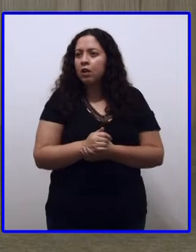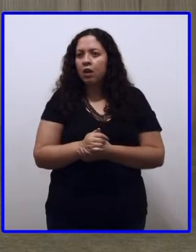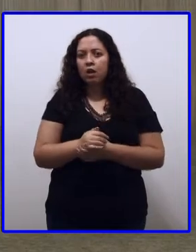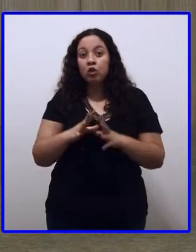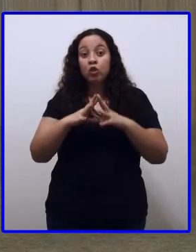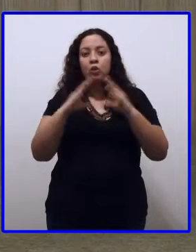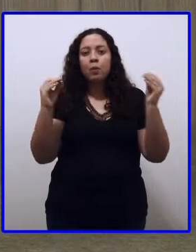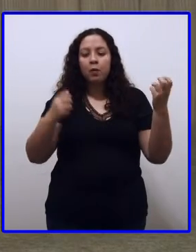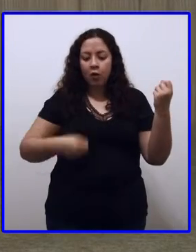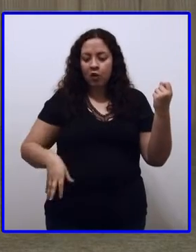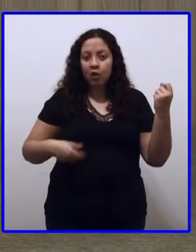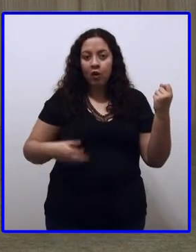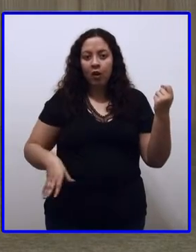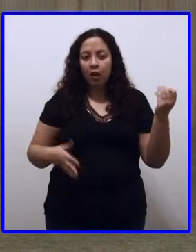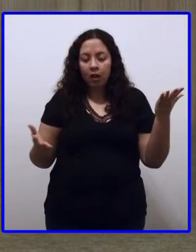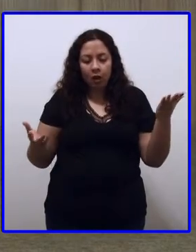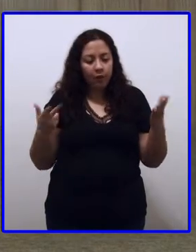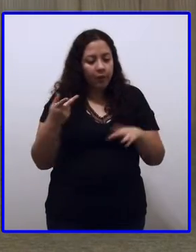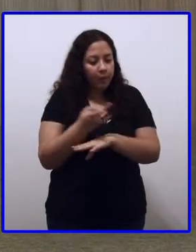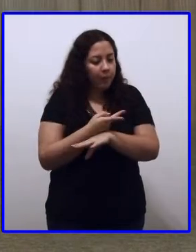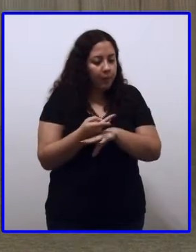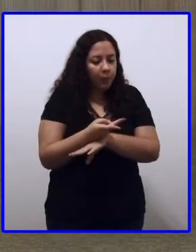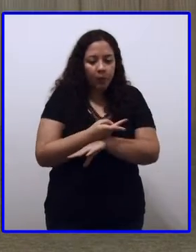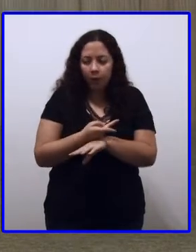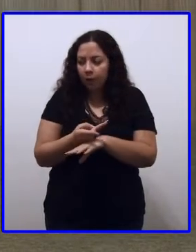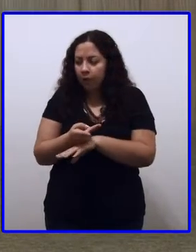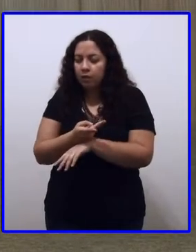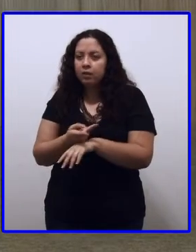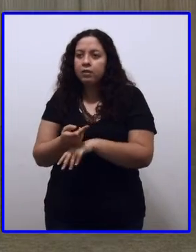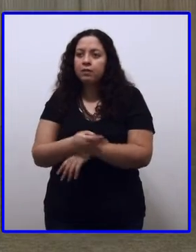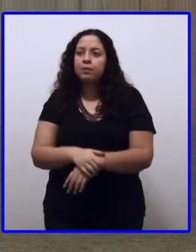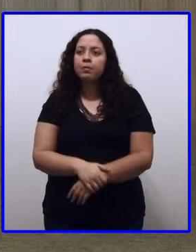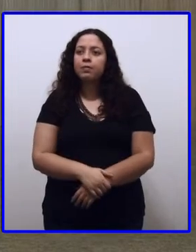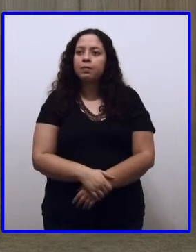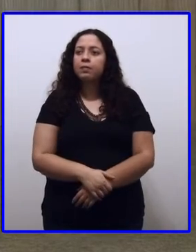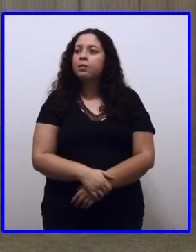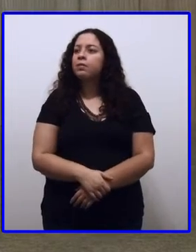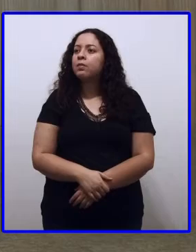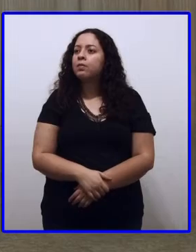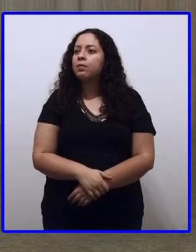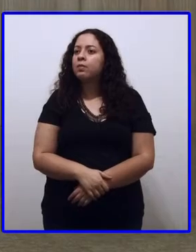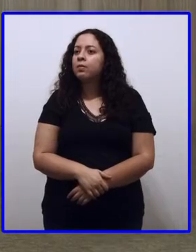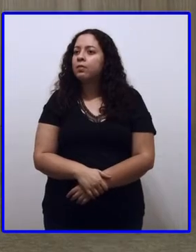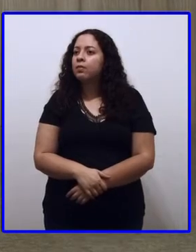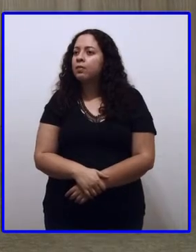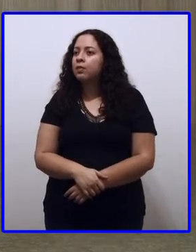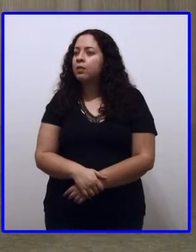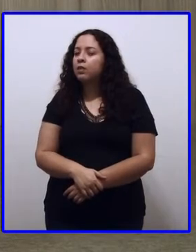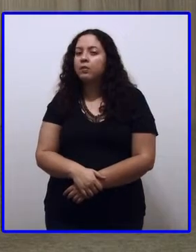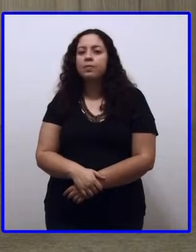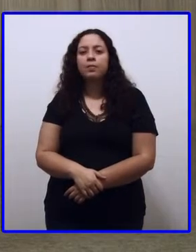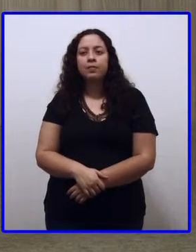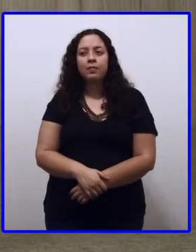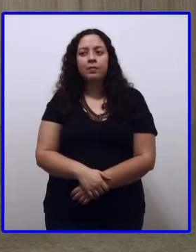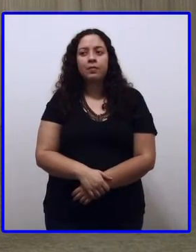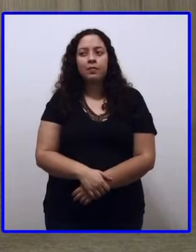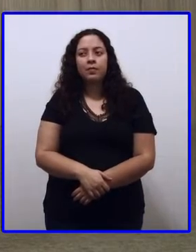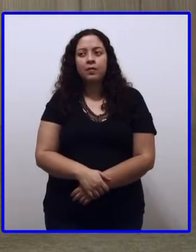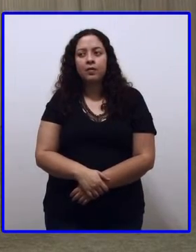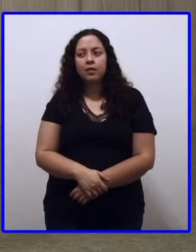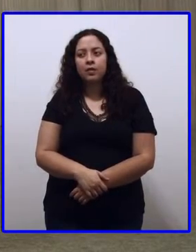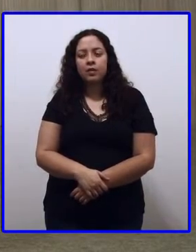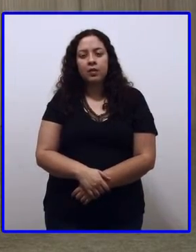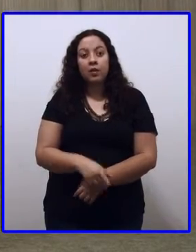sumiu assim? O vilão sumiu. É um enigma. É um enigma. Ai, meu Deus. E agora? Vamos, ó, vamos fazer o seguinte.